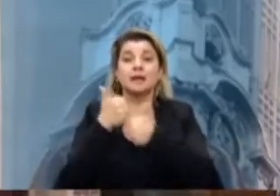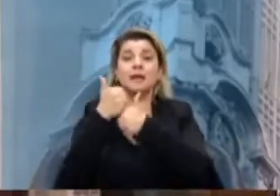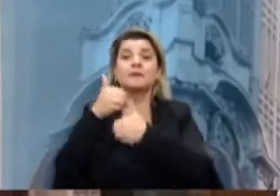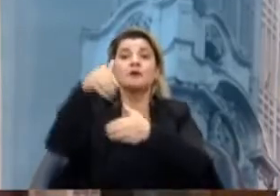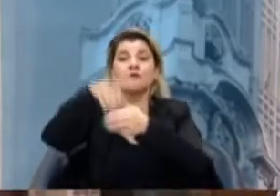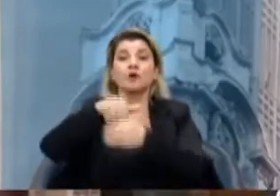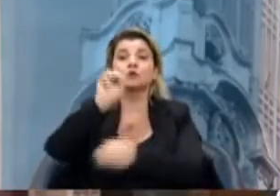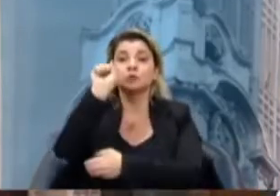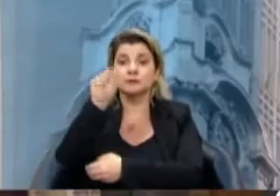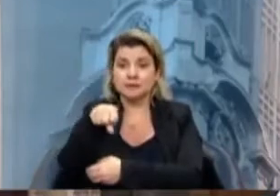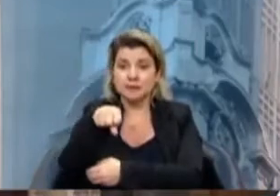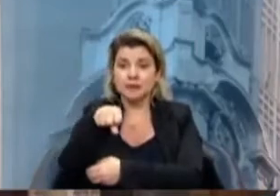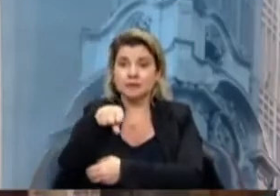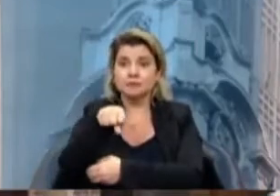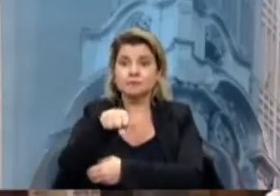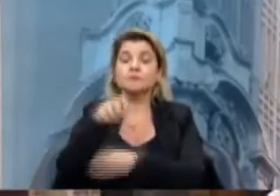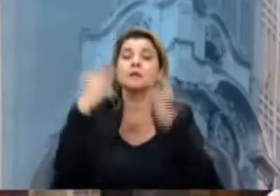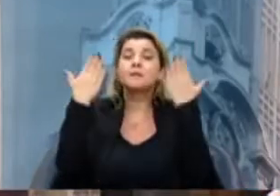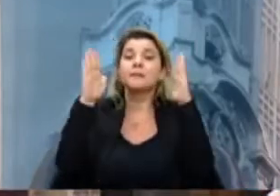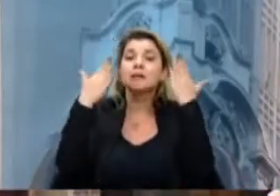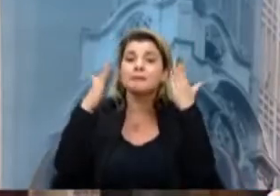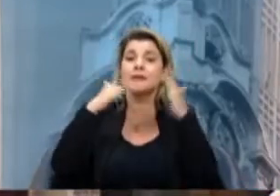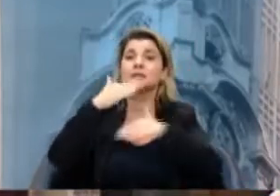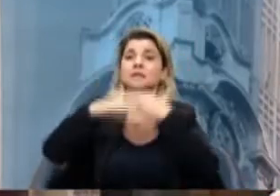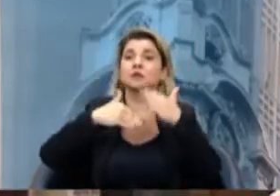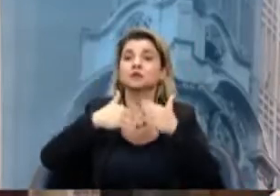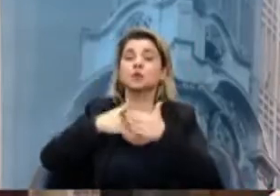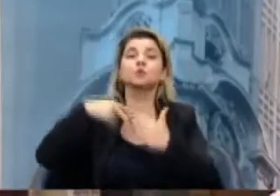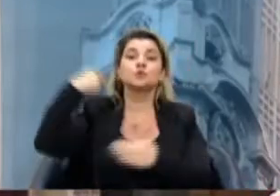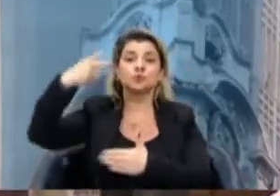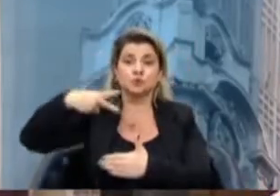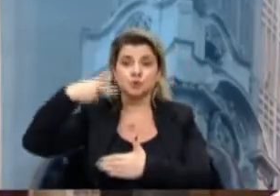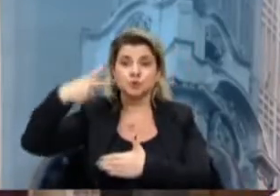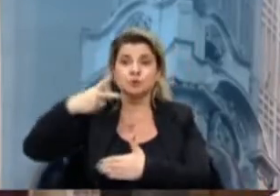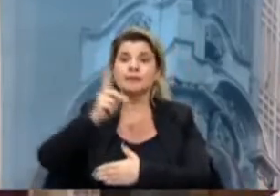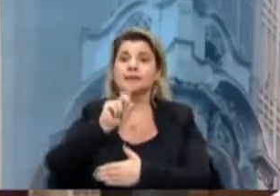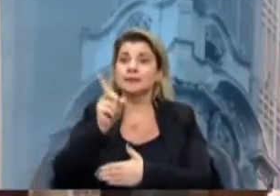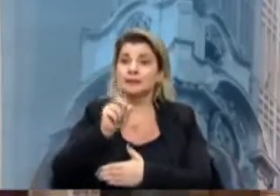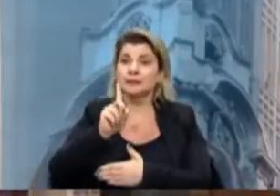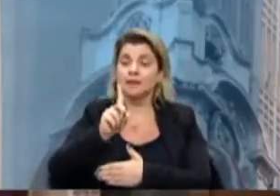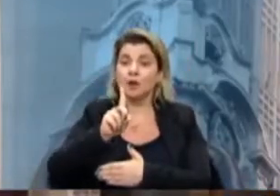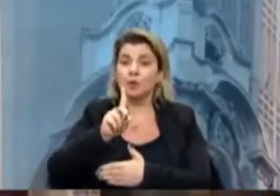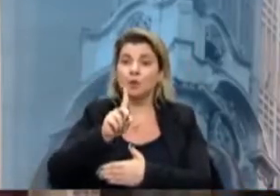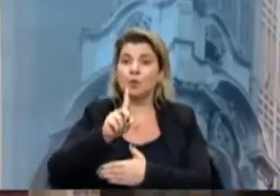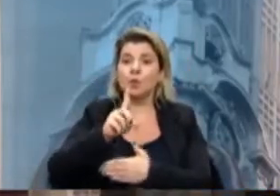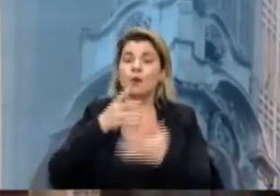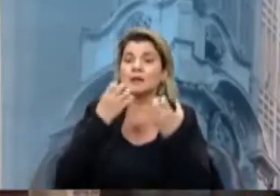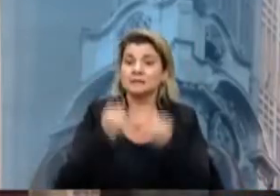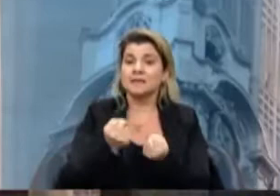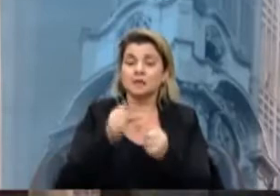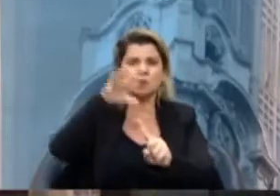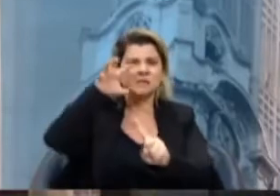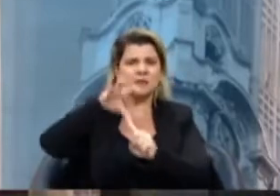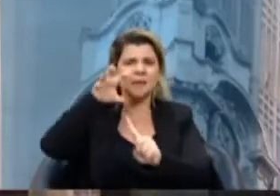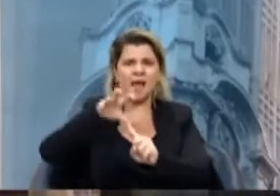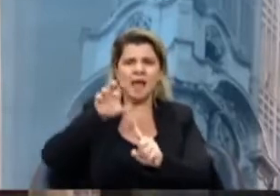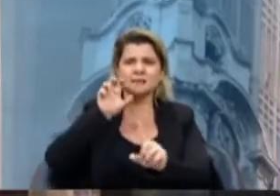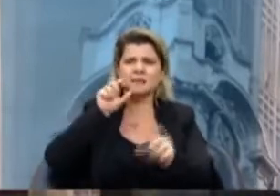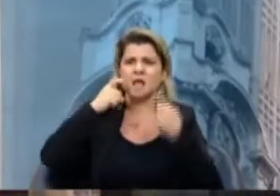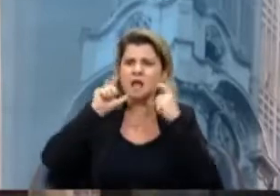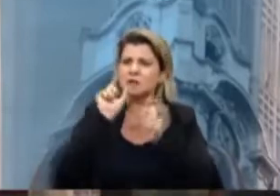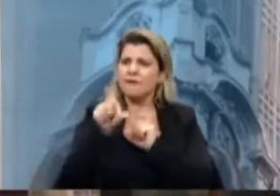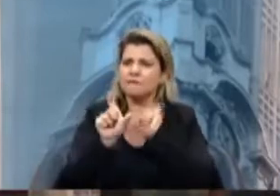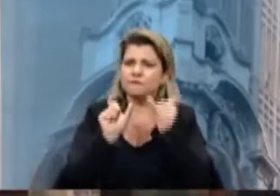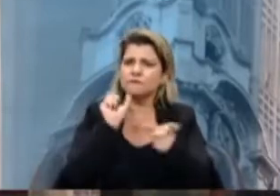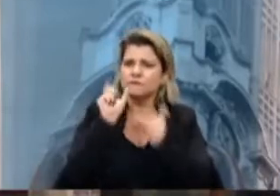projeto. E deixo meus parabéns a todos os vereadores que não sucumem às ameaças, às ofensas, às